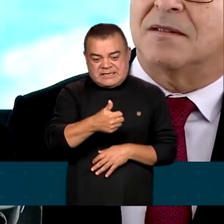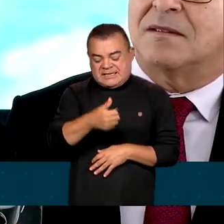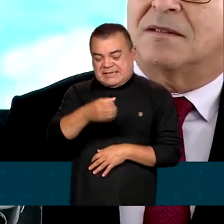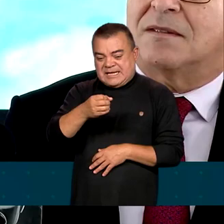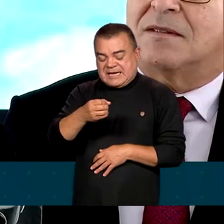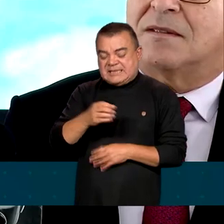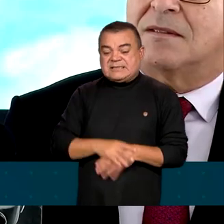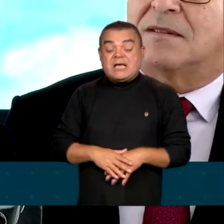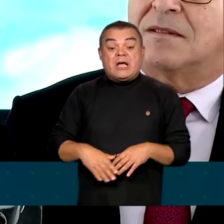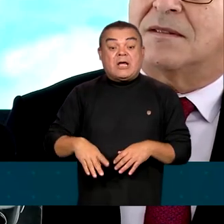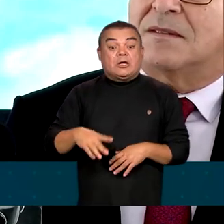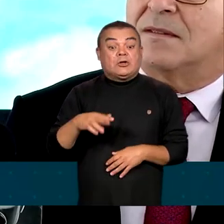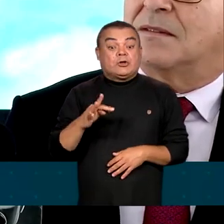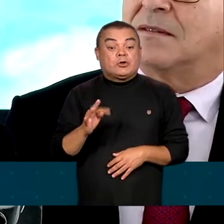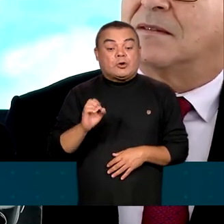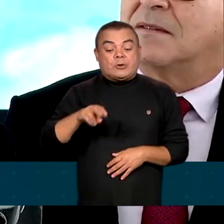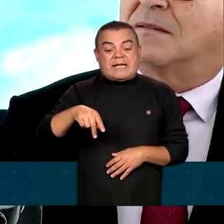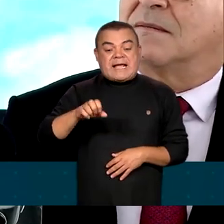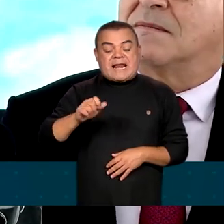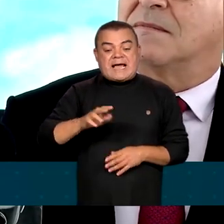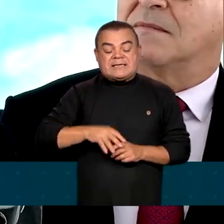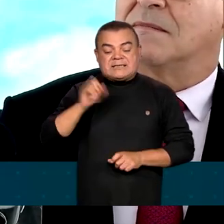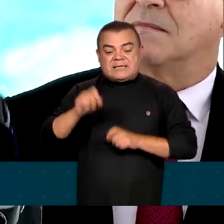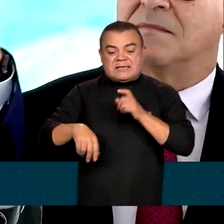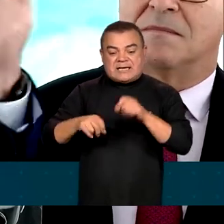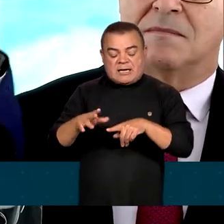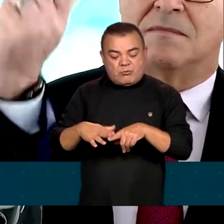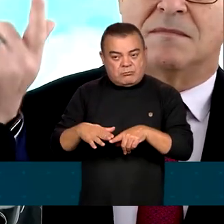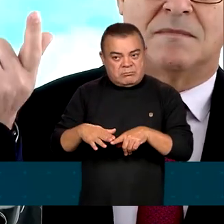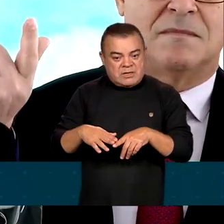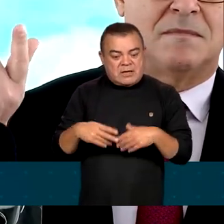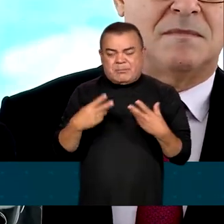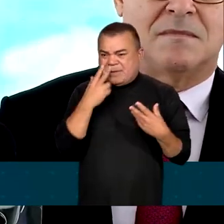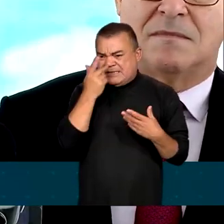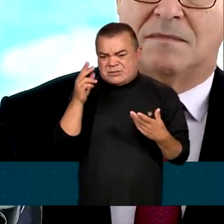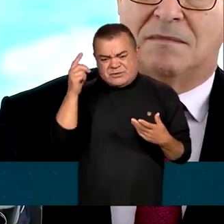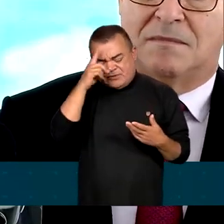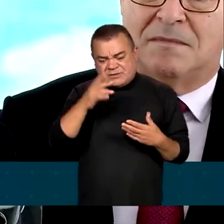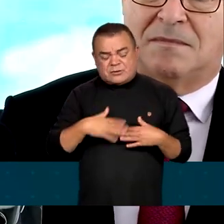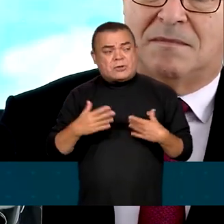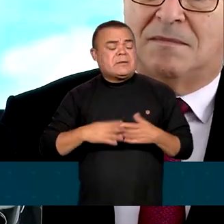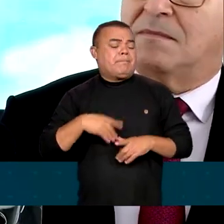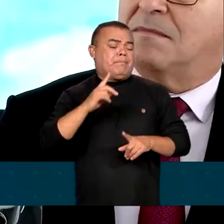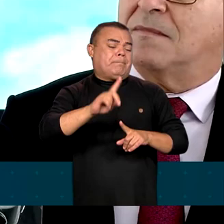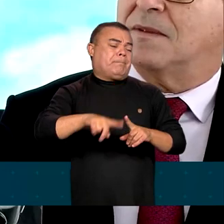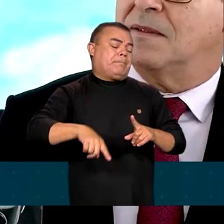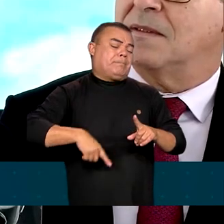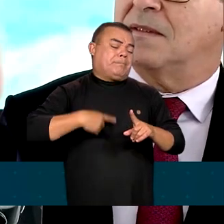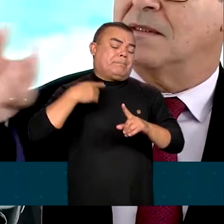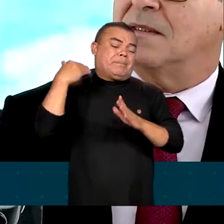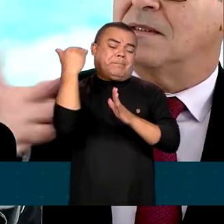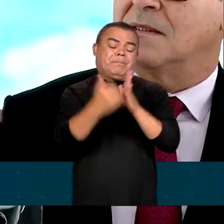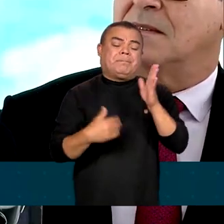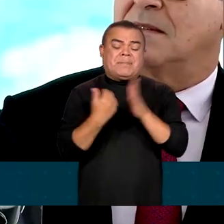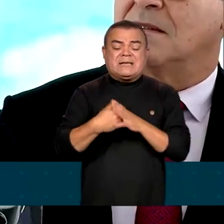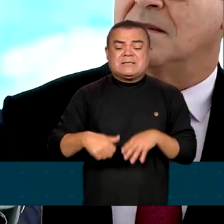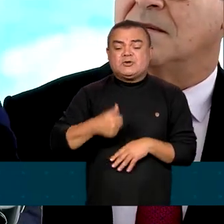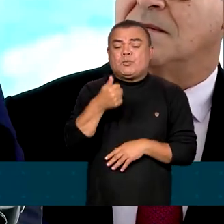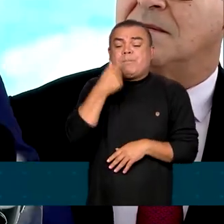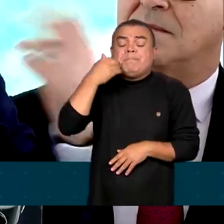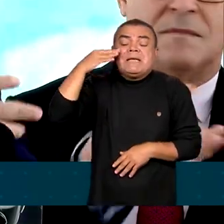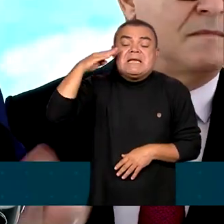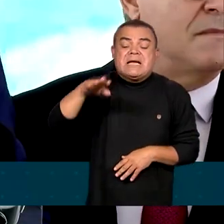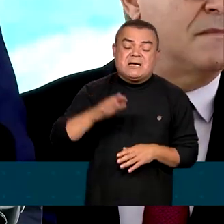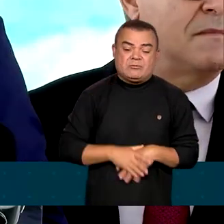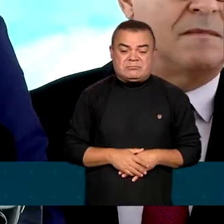grãos, mas é muito mais que isso. Nós temos lá um bilhão de toneladas, passa de um bilhão de toneladas, porque cana-de-açúcar não é grão,